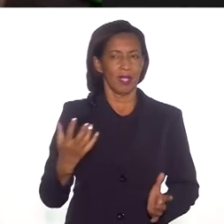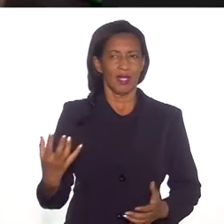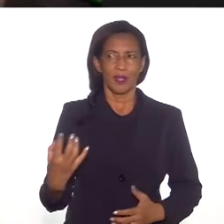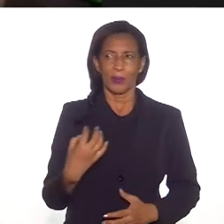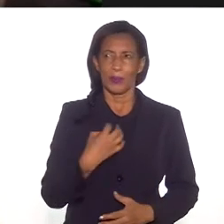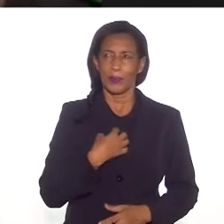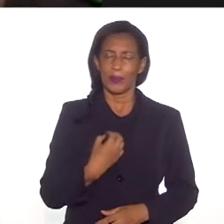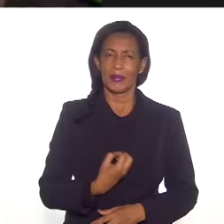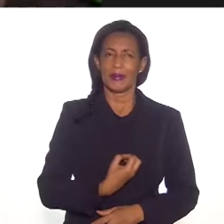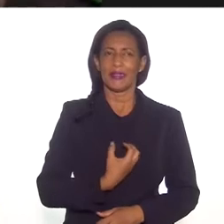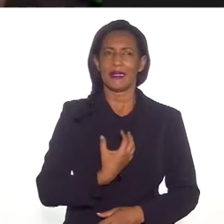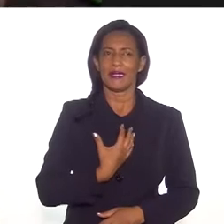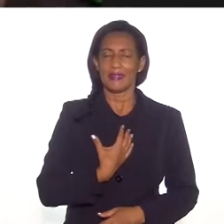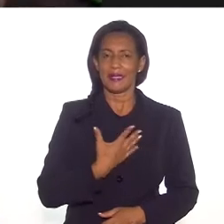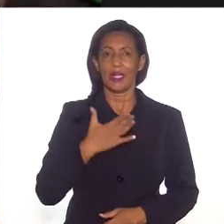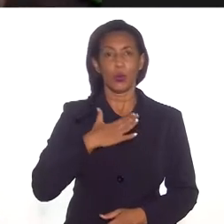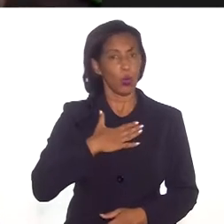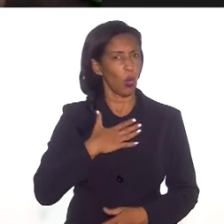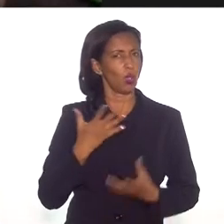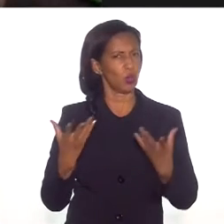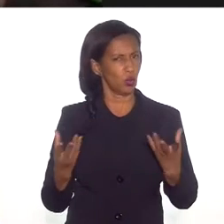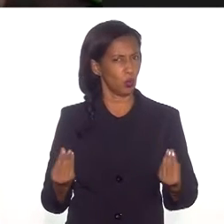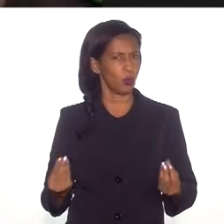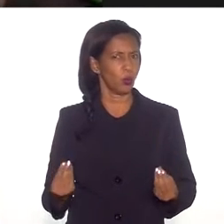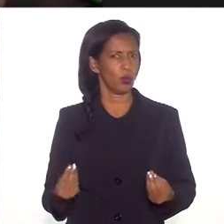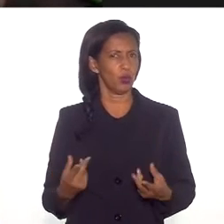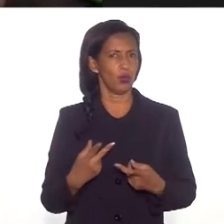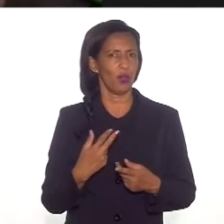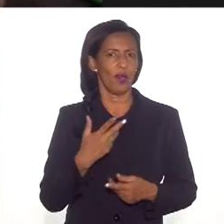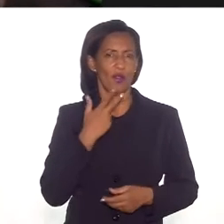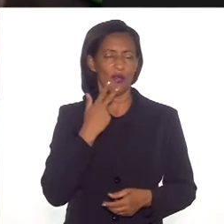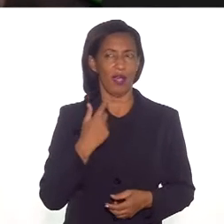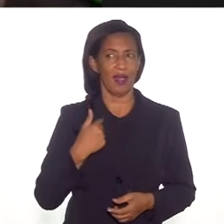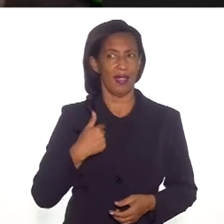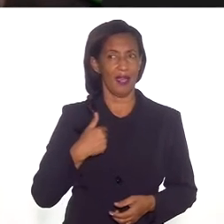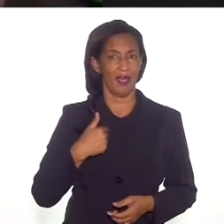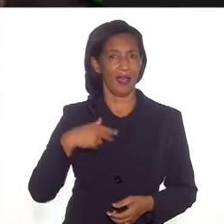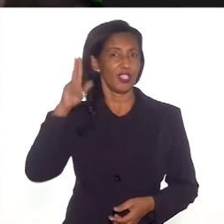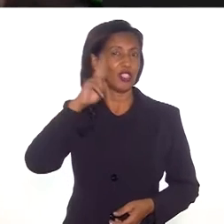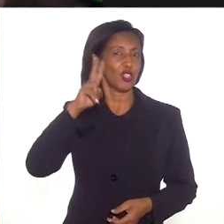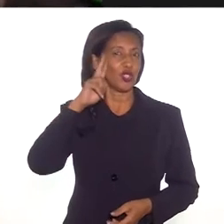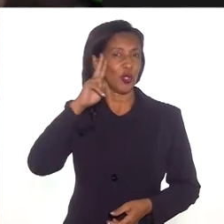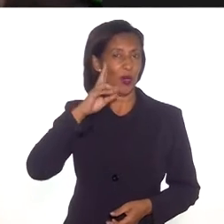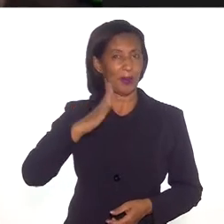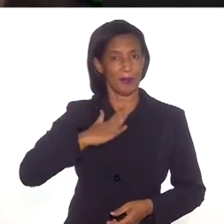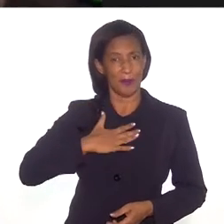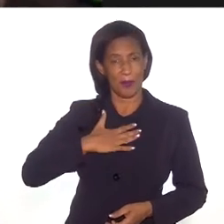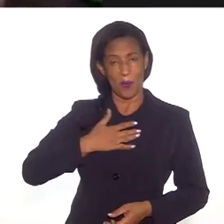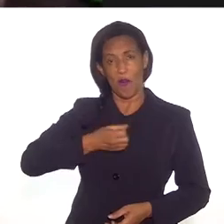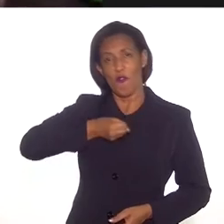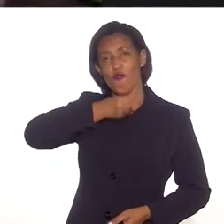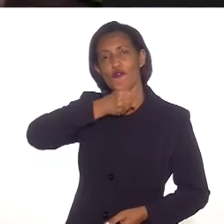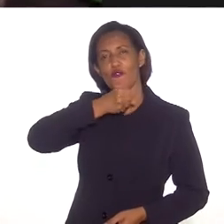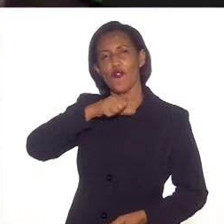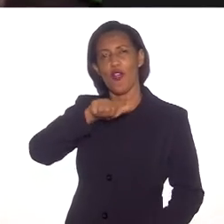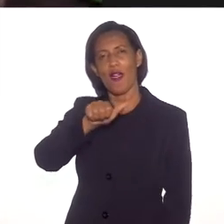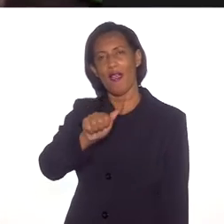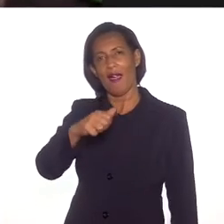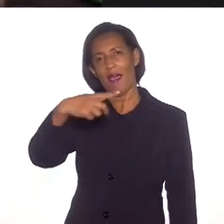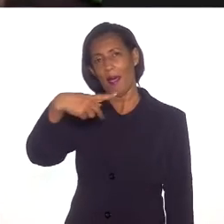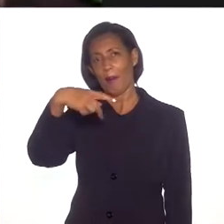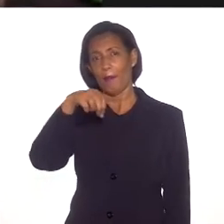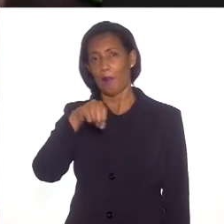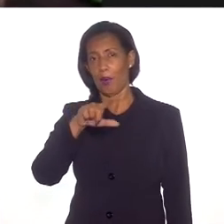super emotivo. Eu gosto muito dele porque conta a história do meu encontro com esse avô que se chamava Apolinário